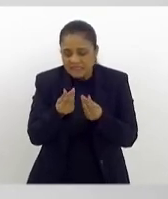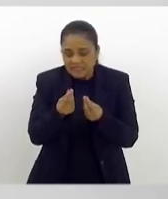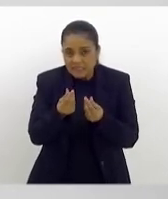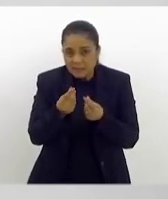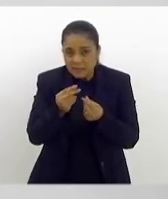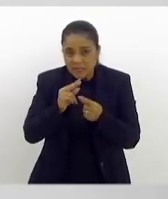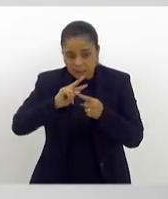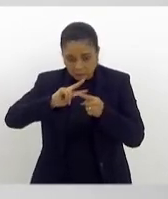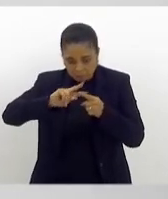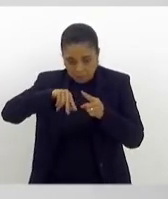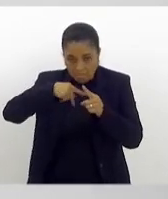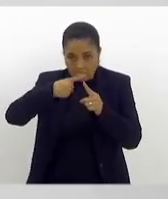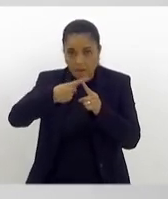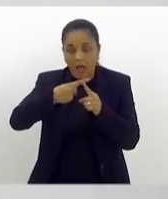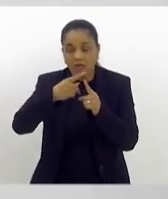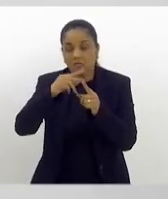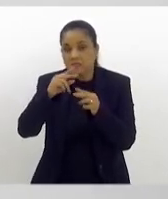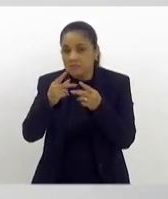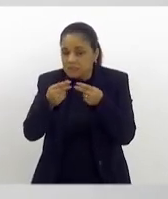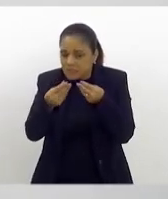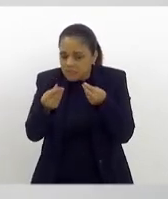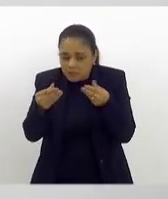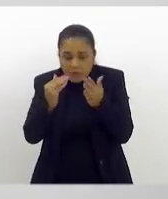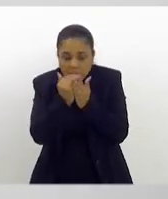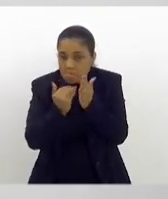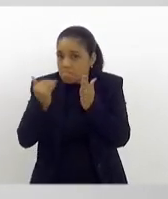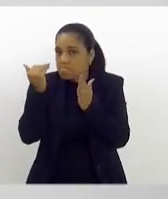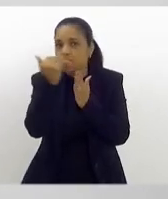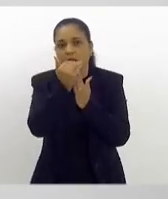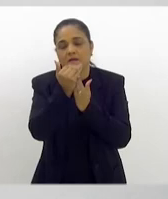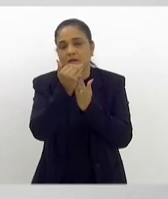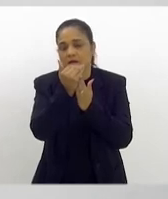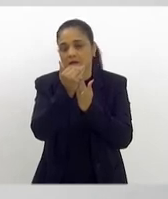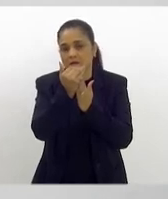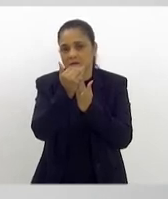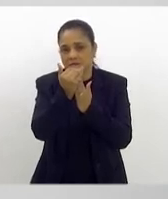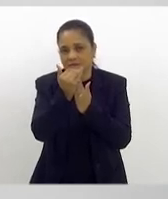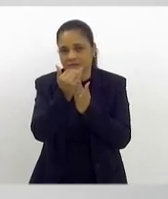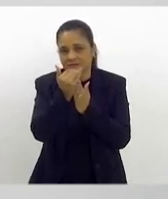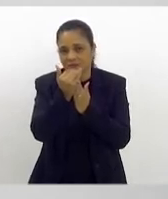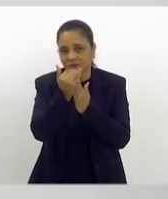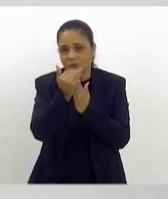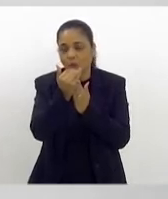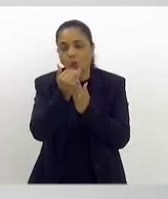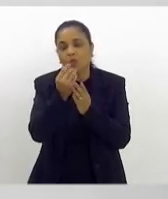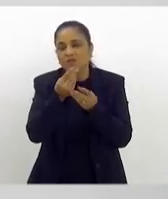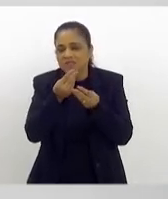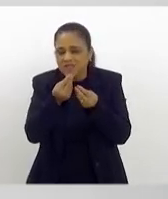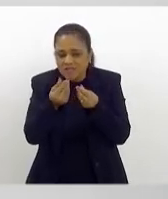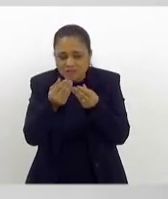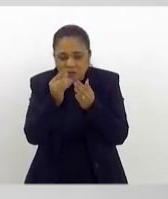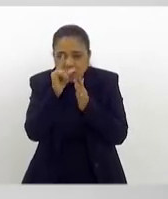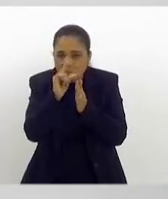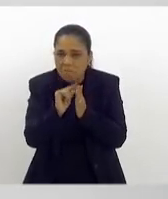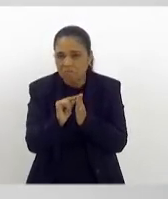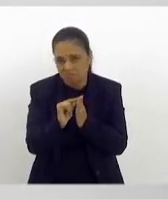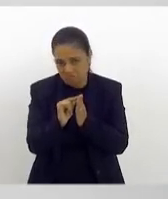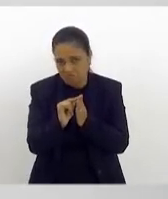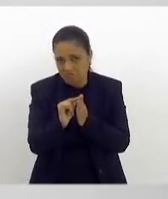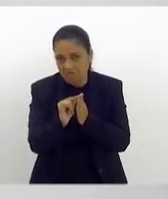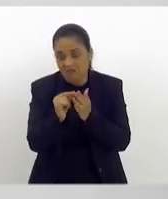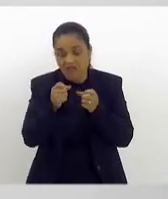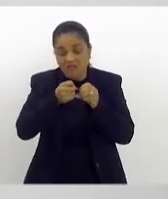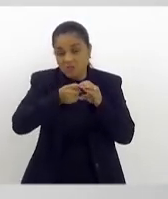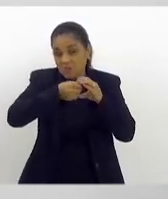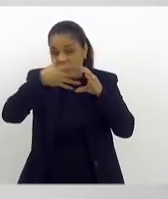ou um excesso de sensibilidade. Essas são algumas características, dentre as outras, que, se a